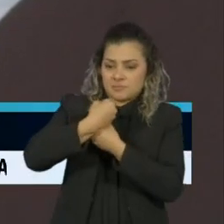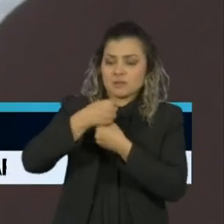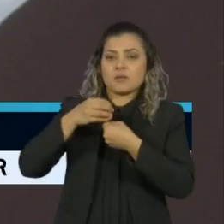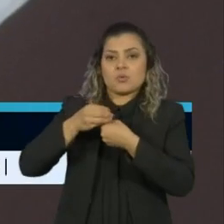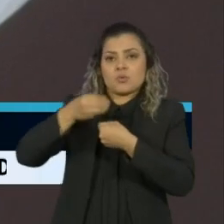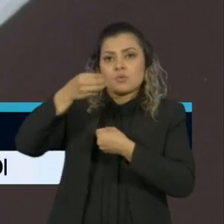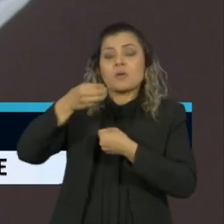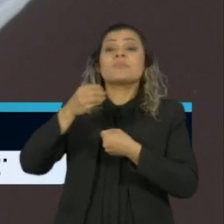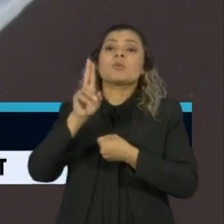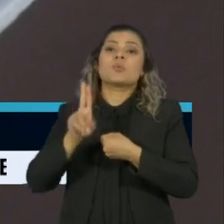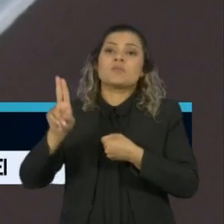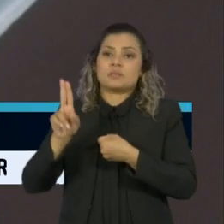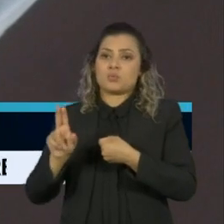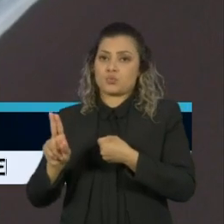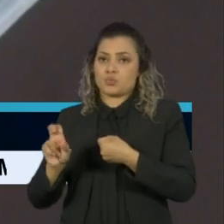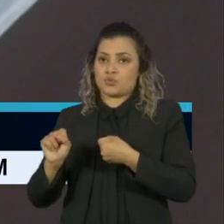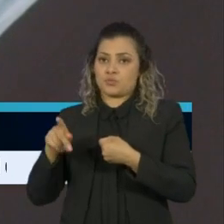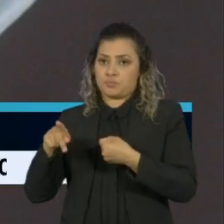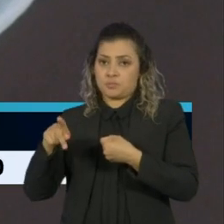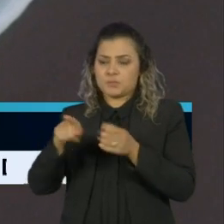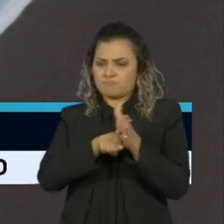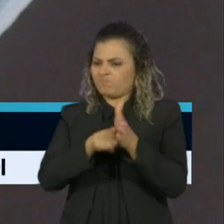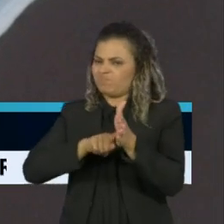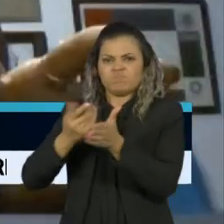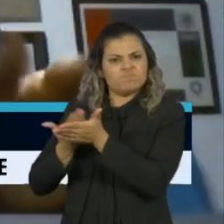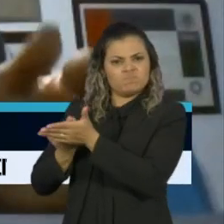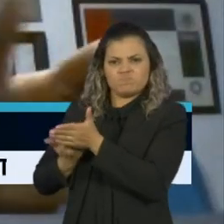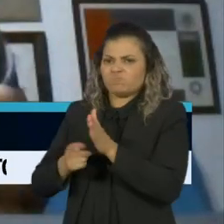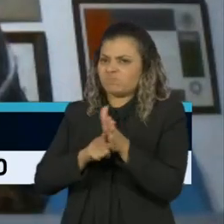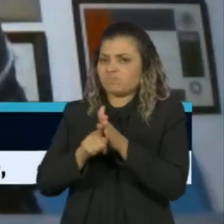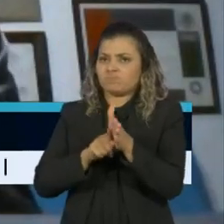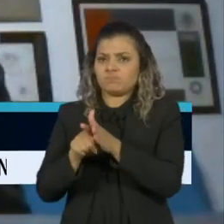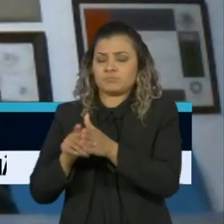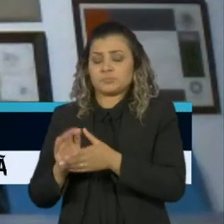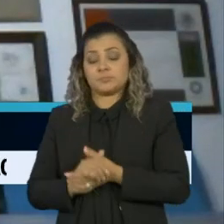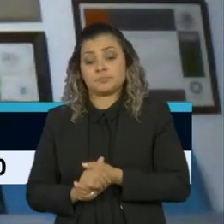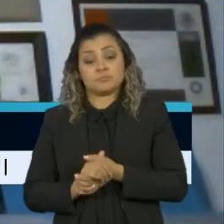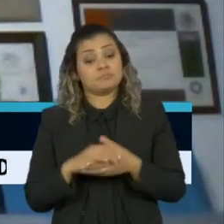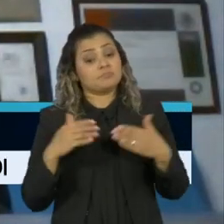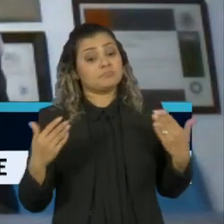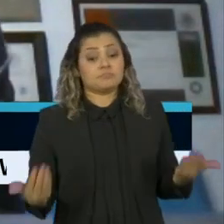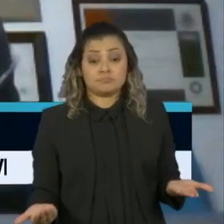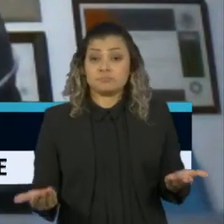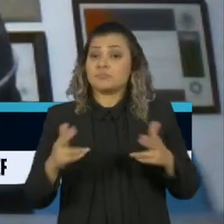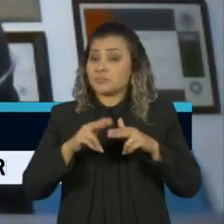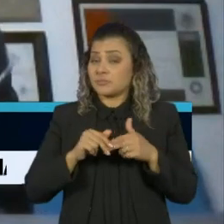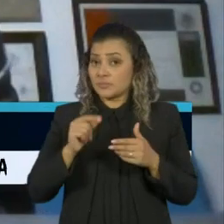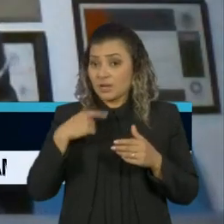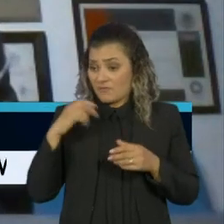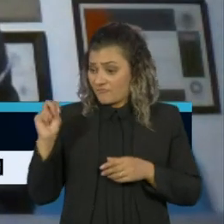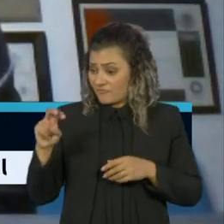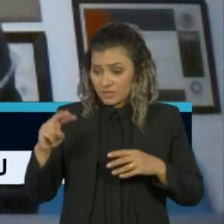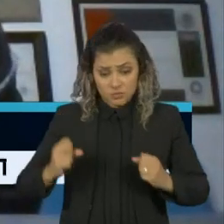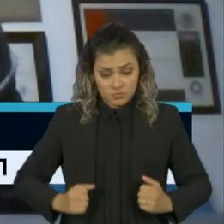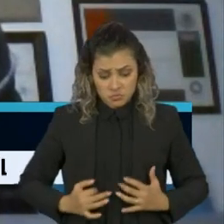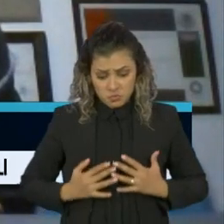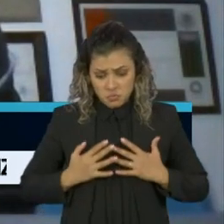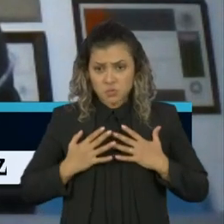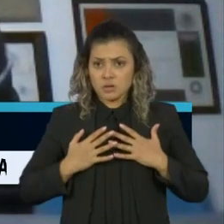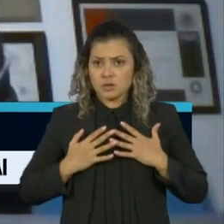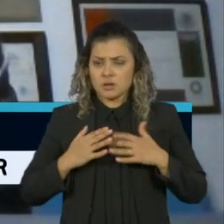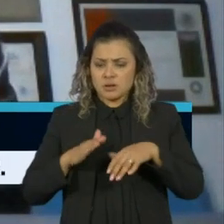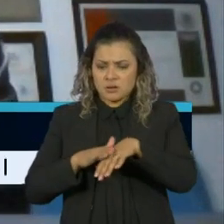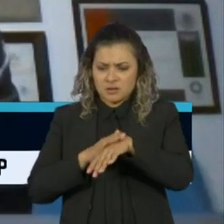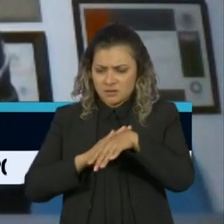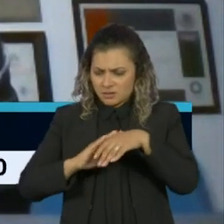da Universidade de São Paulo se debruçam sobre o tema. Será que ele não penetra? Será que o vírus não penetra nos tecidos das